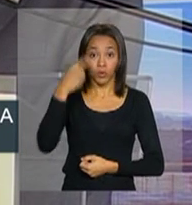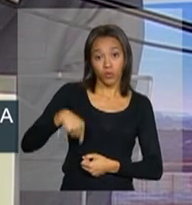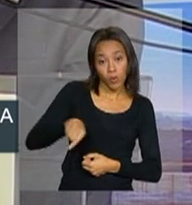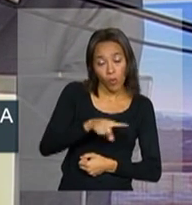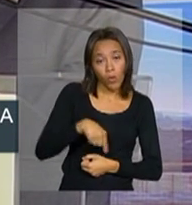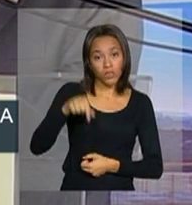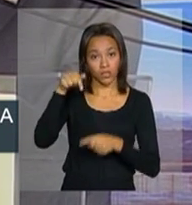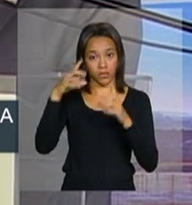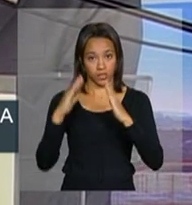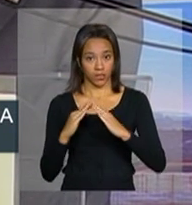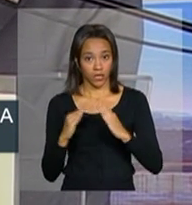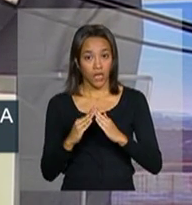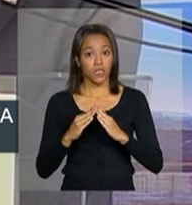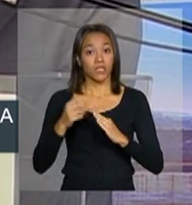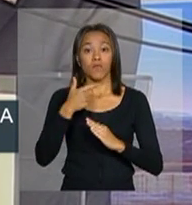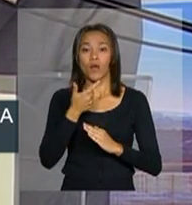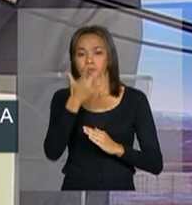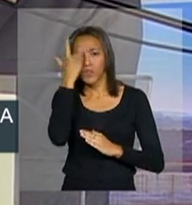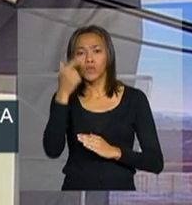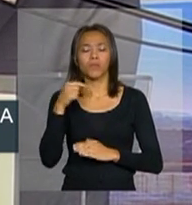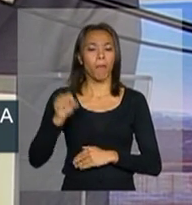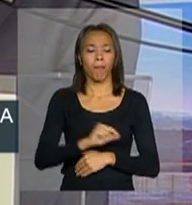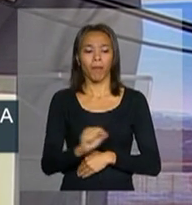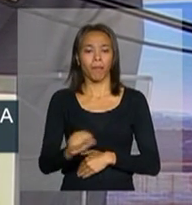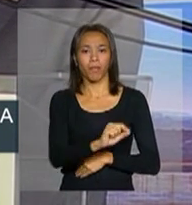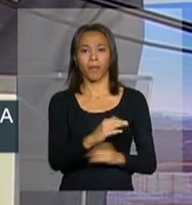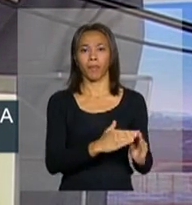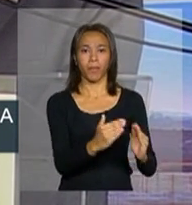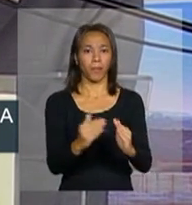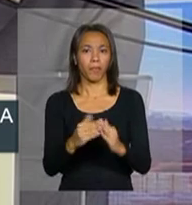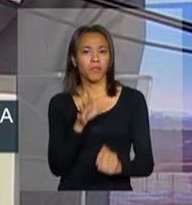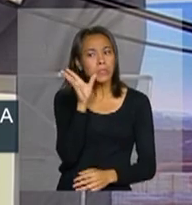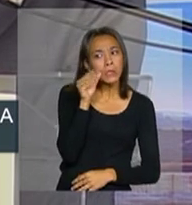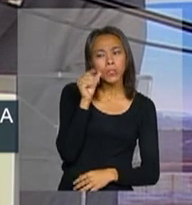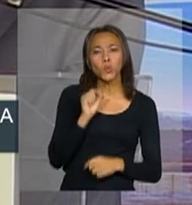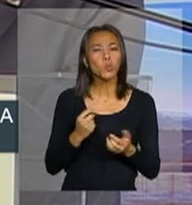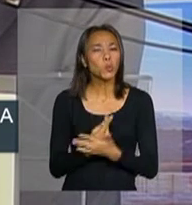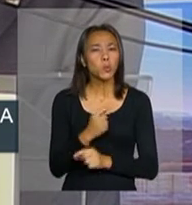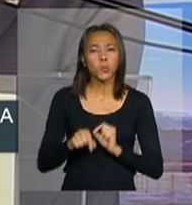os habitantes da região muito especulavam.